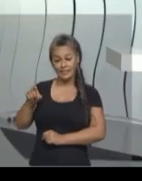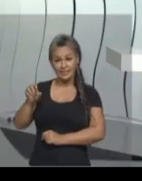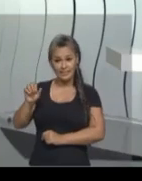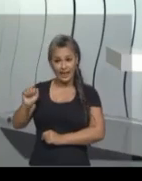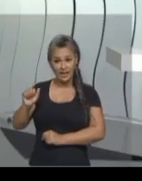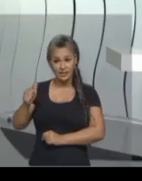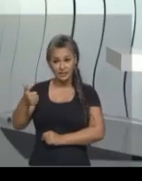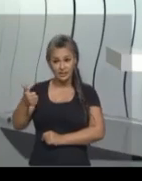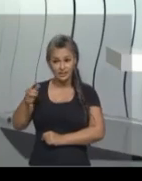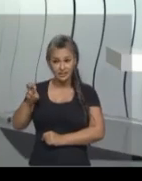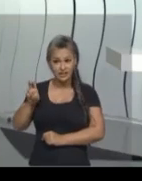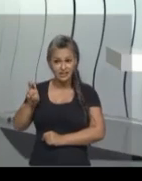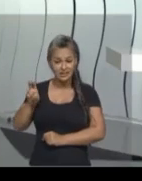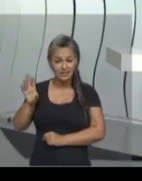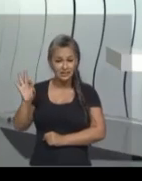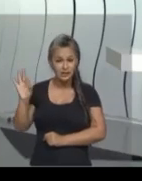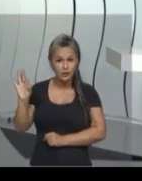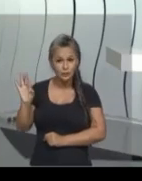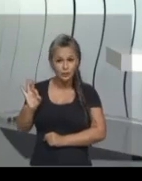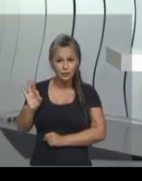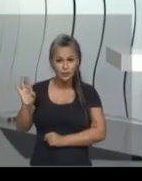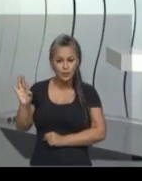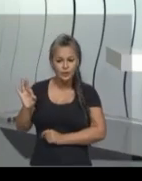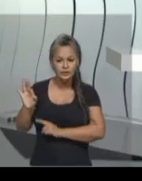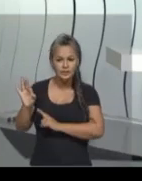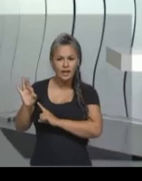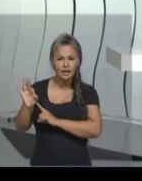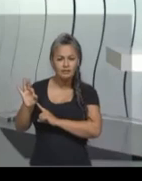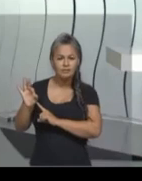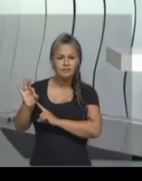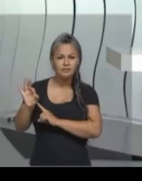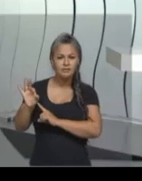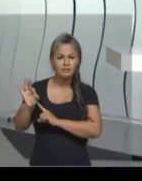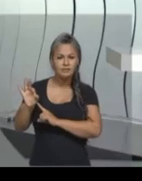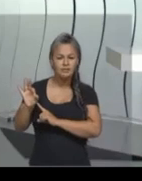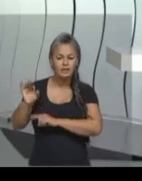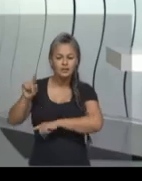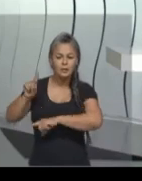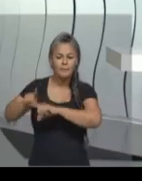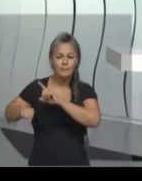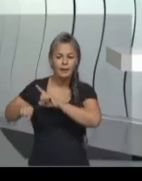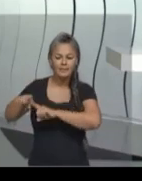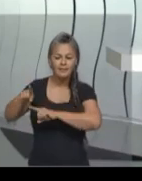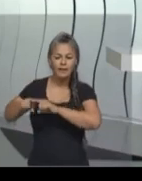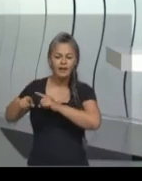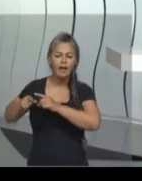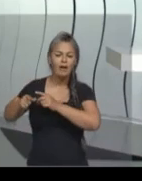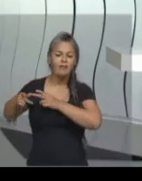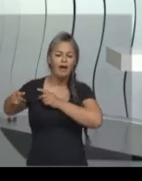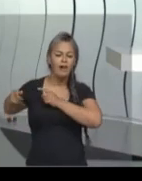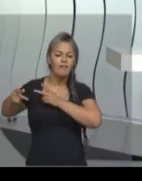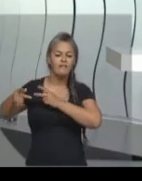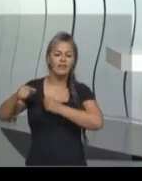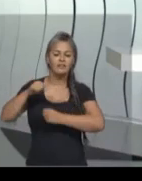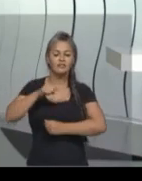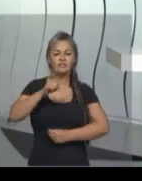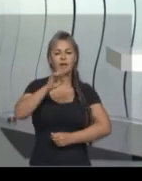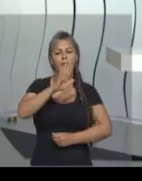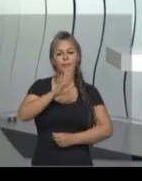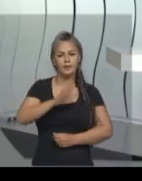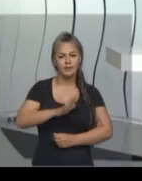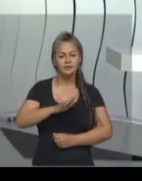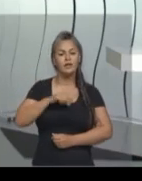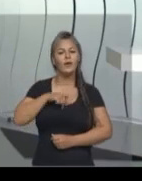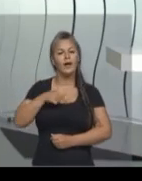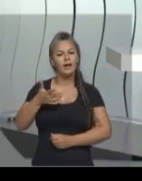% sobre os produtos que ela exportava para o Brasil.